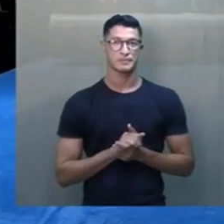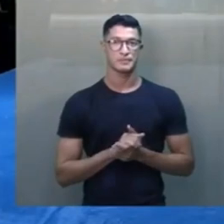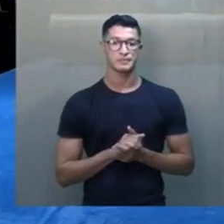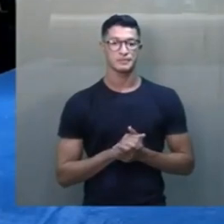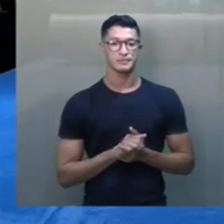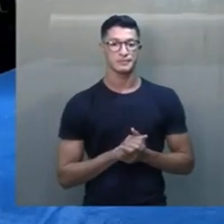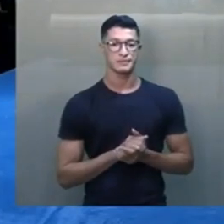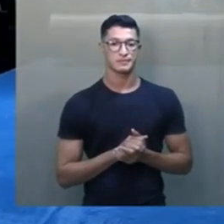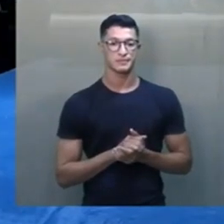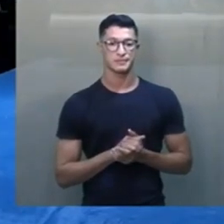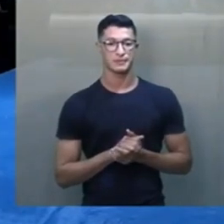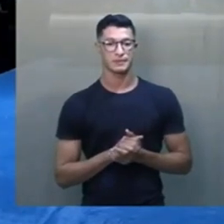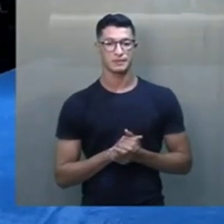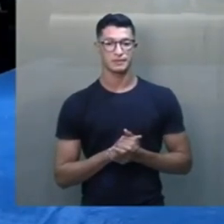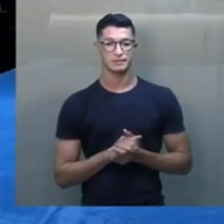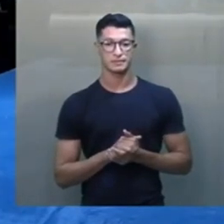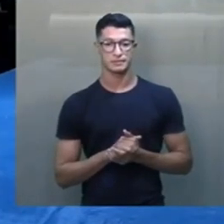Muito obrigado, Nazareno Feitosa. Obrigado.